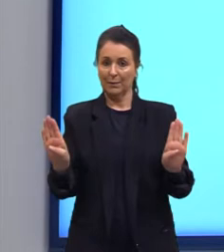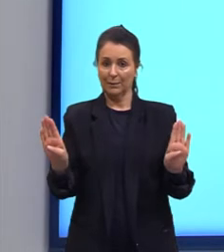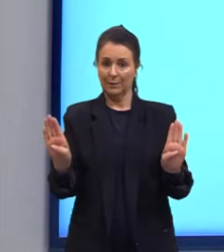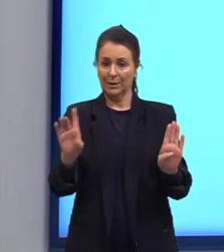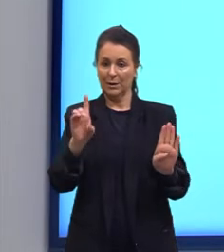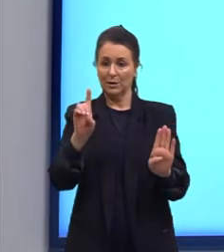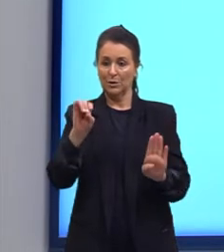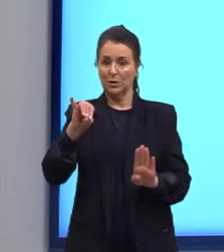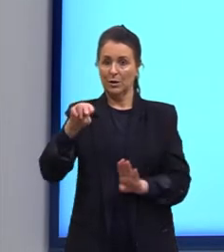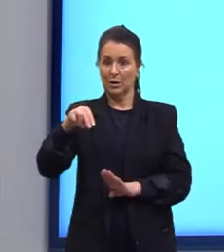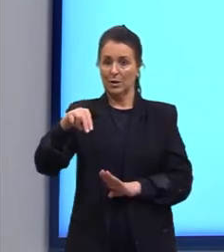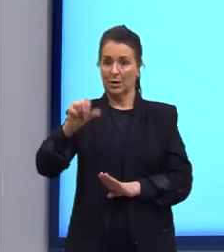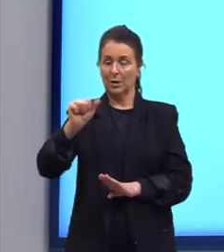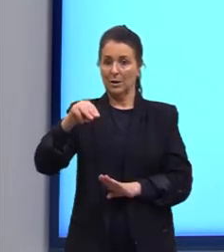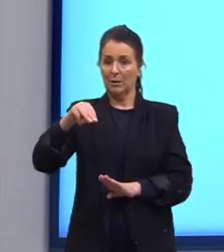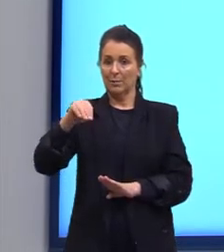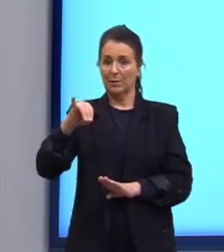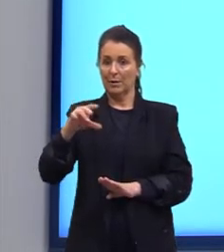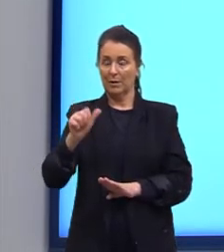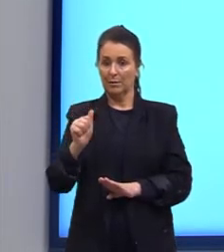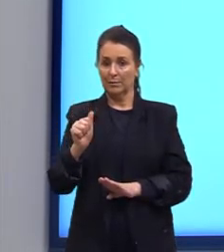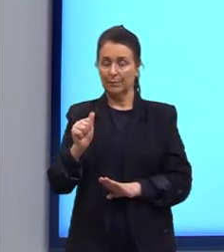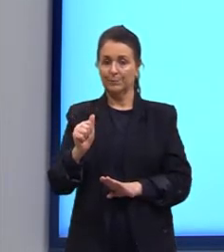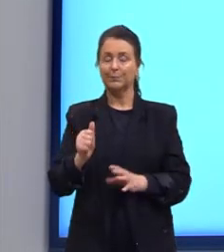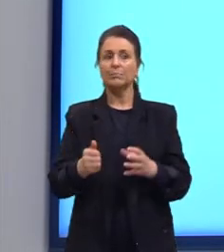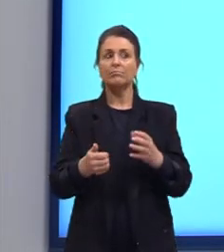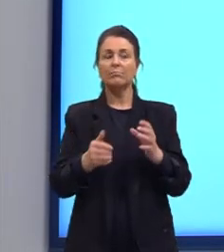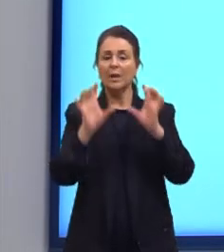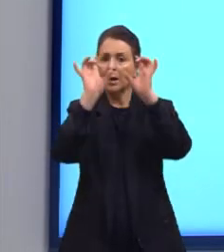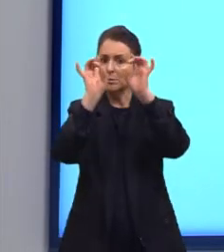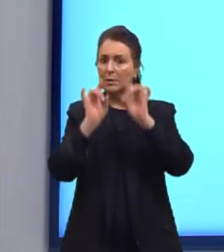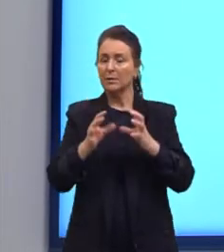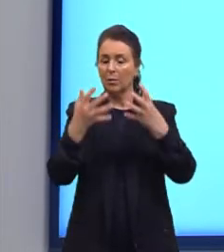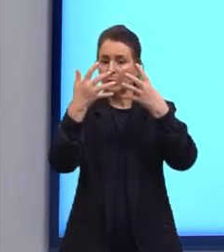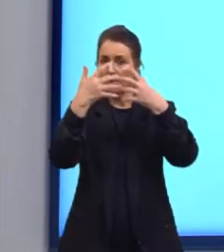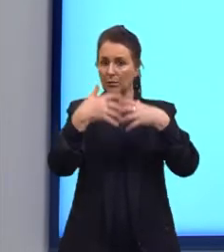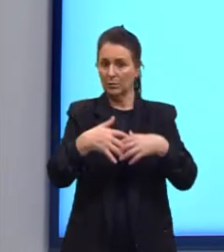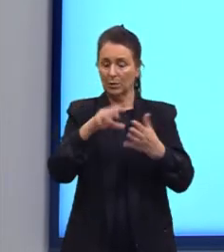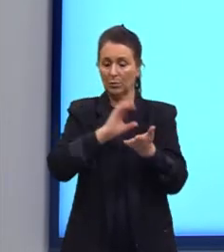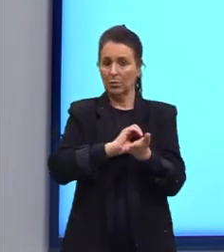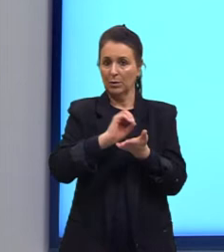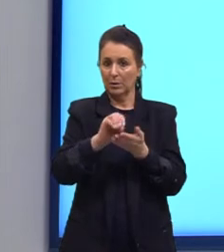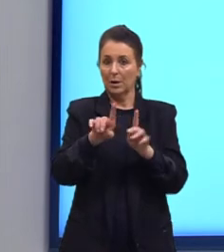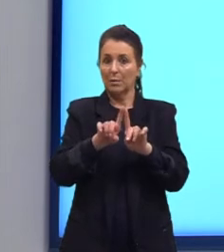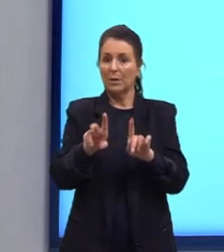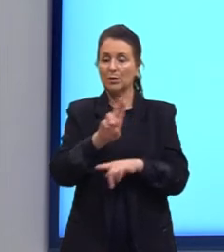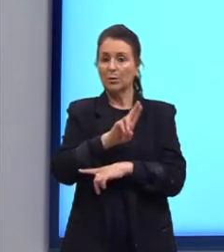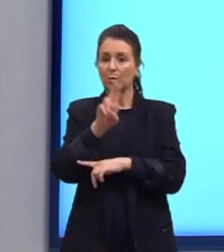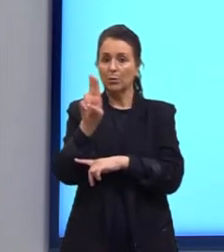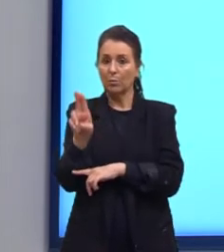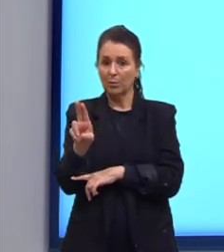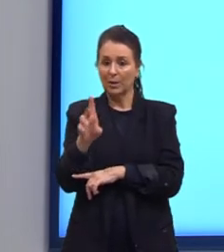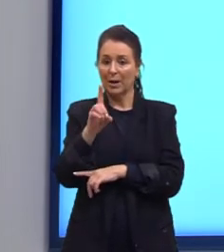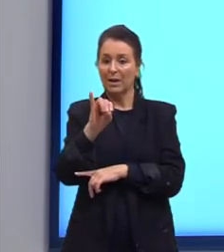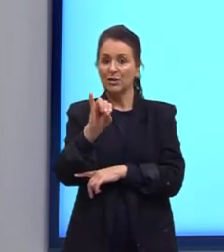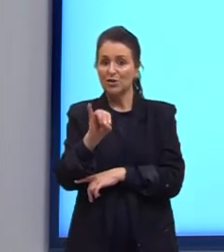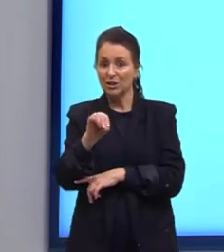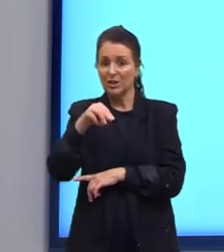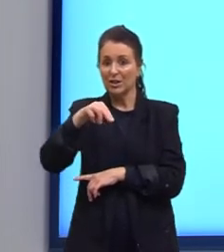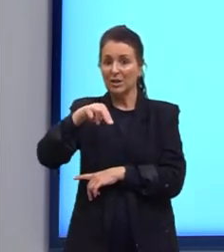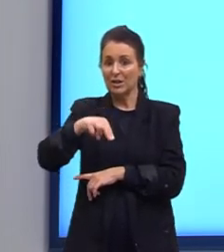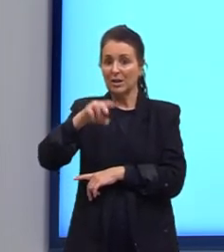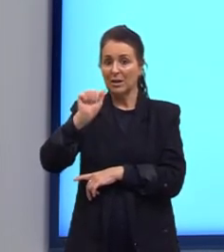trata-se de um caso especial da difunção. Por quê? Porque vai mudar a função orgânica, mas como o nome já diz, ela é dinâmica.